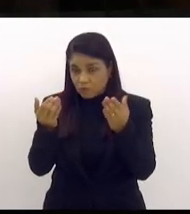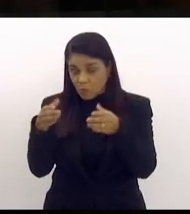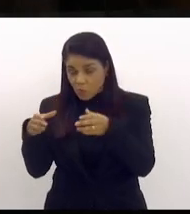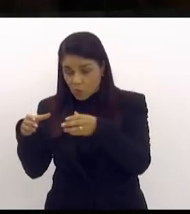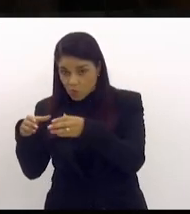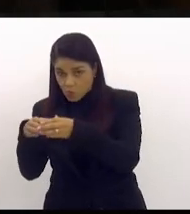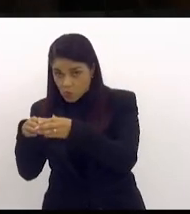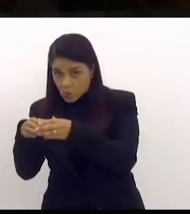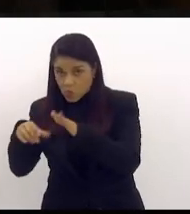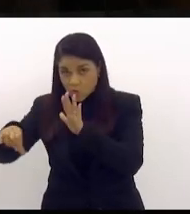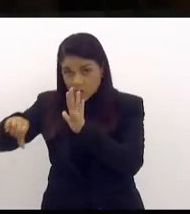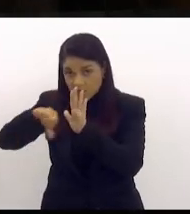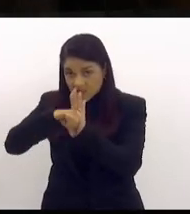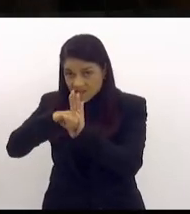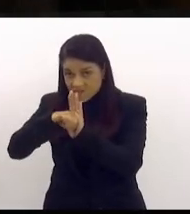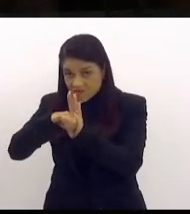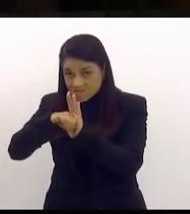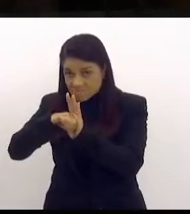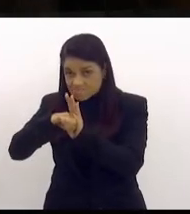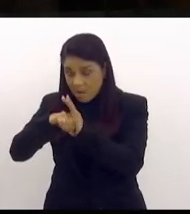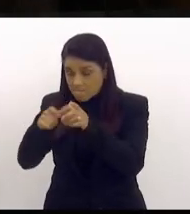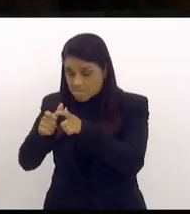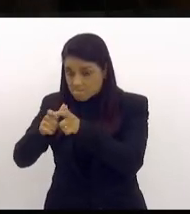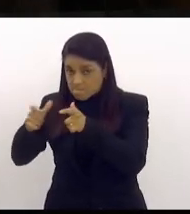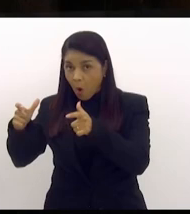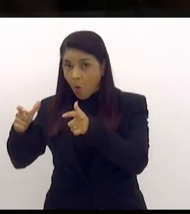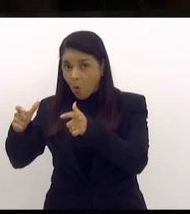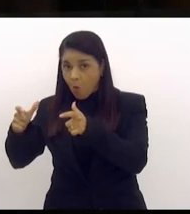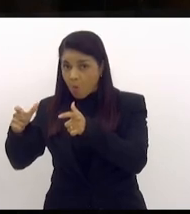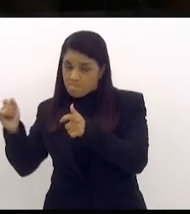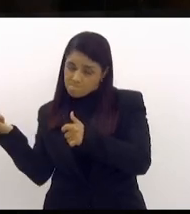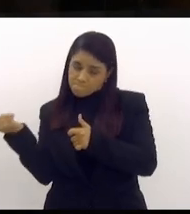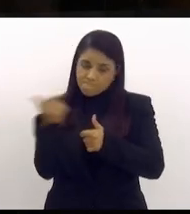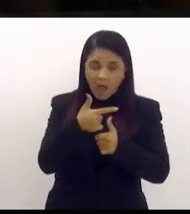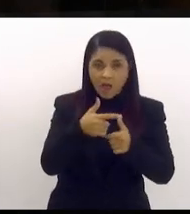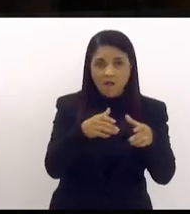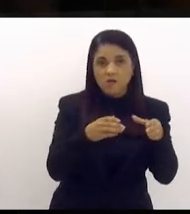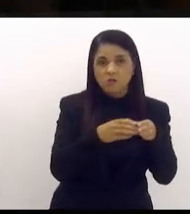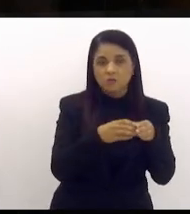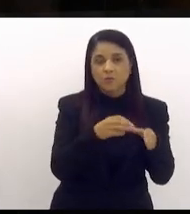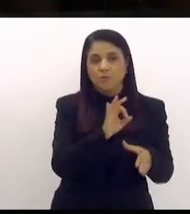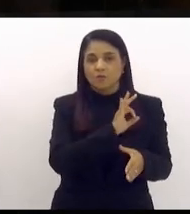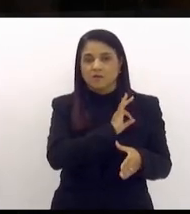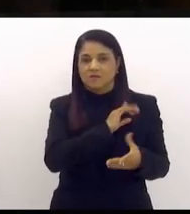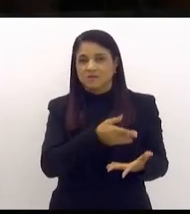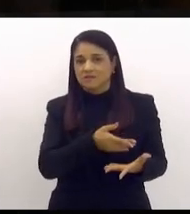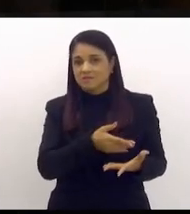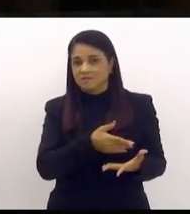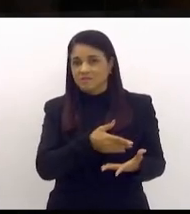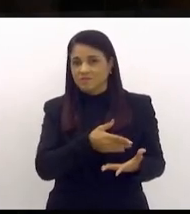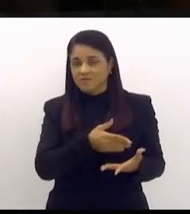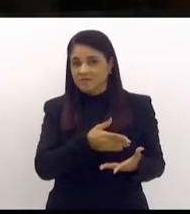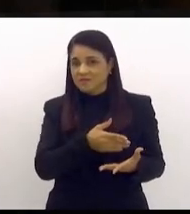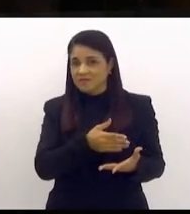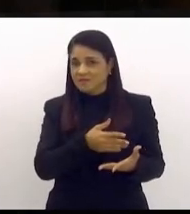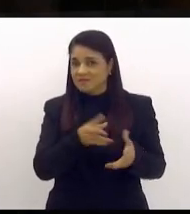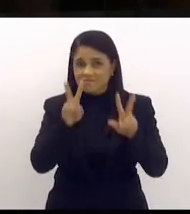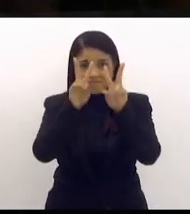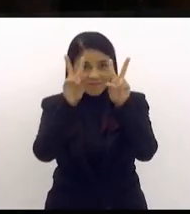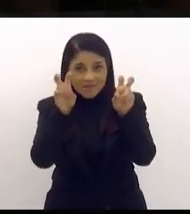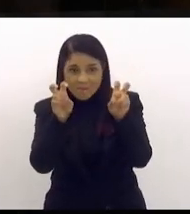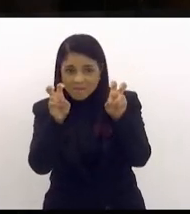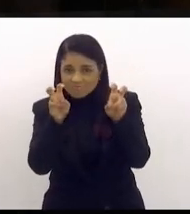crime, tem um exército muito grande. Então, sobre esse tema não pode se brincar.